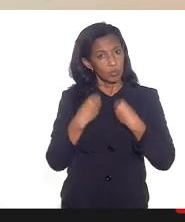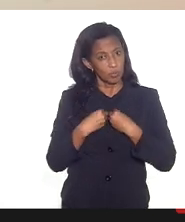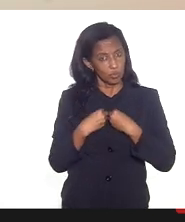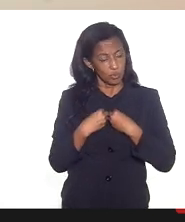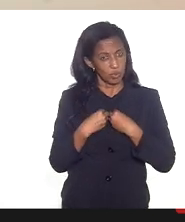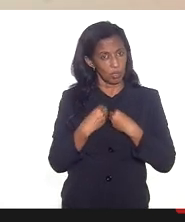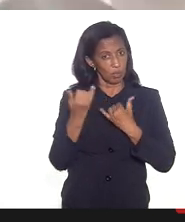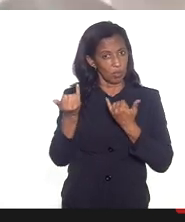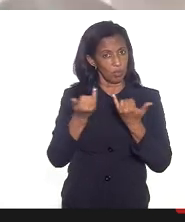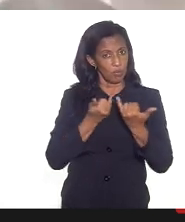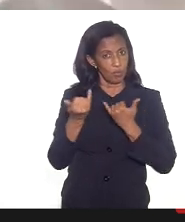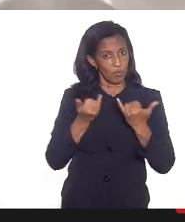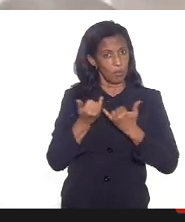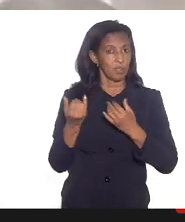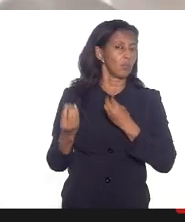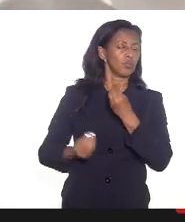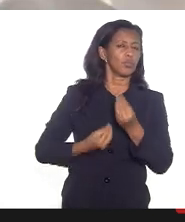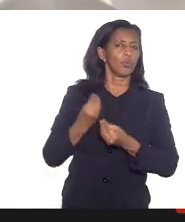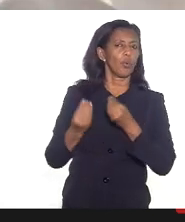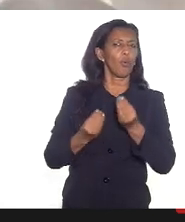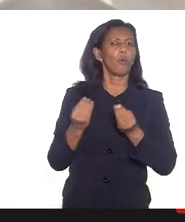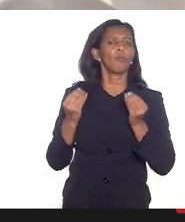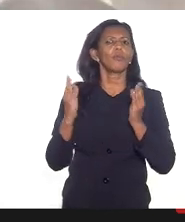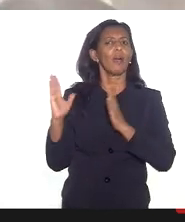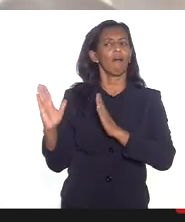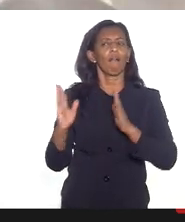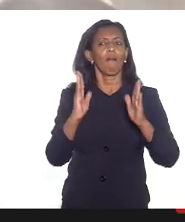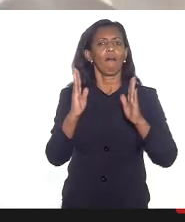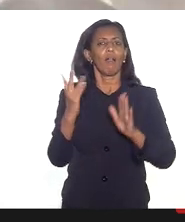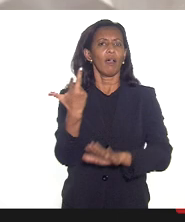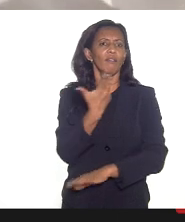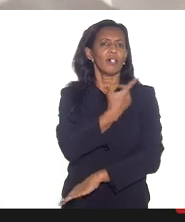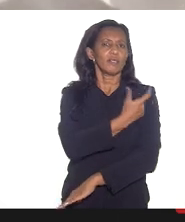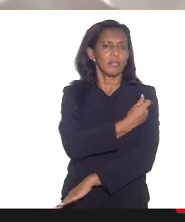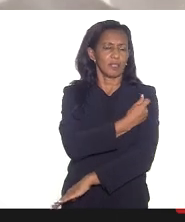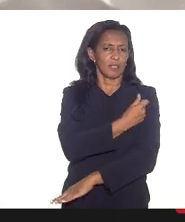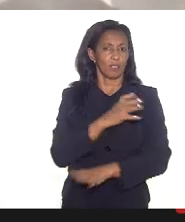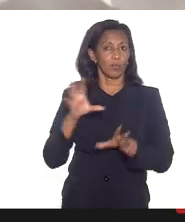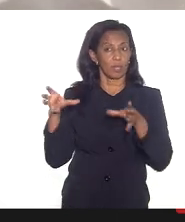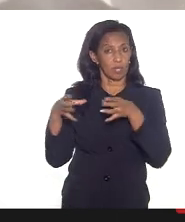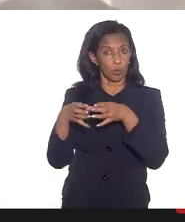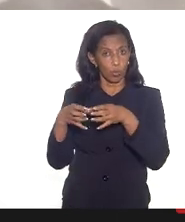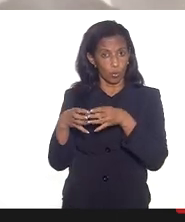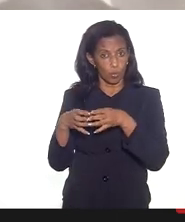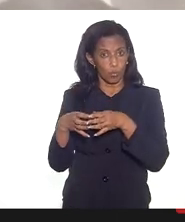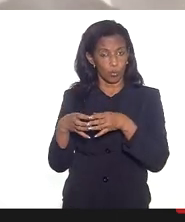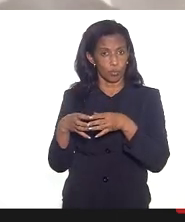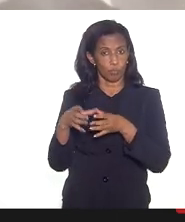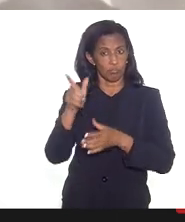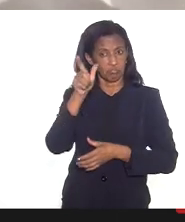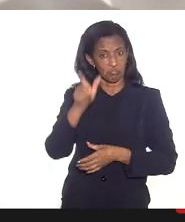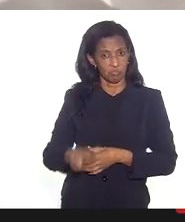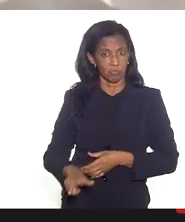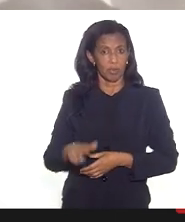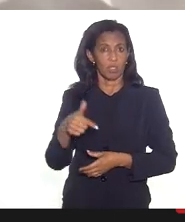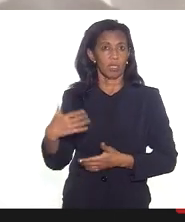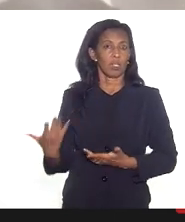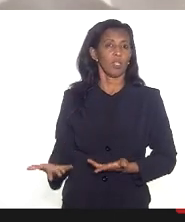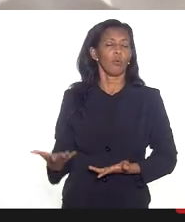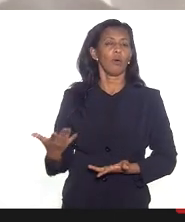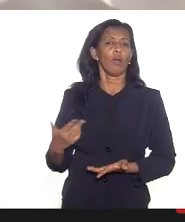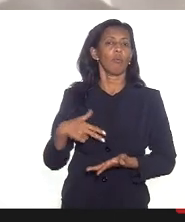um quadro um mapa de como anda a vacinação desse grupo de pessoas né e qual é o